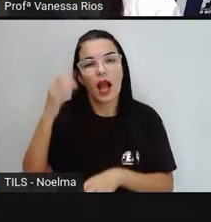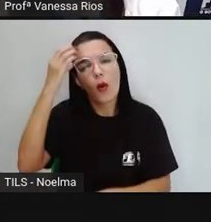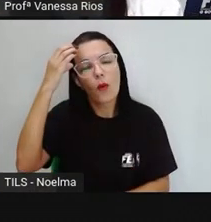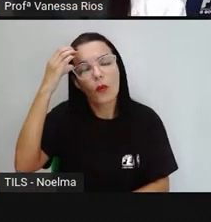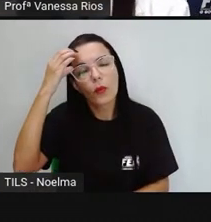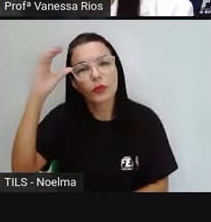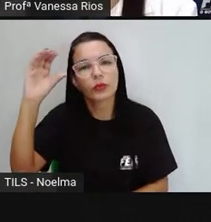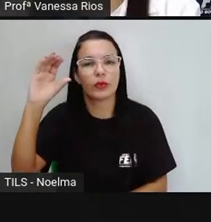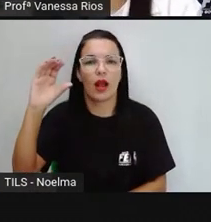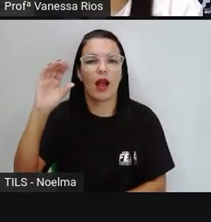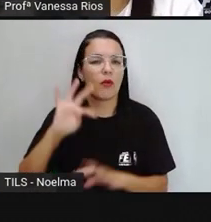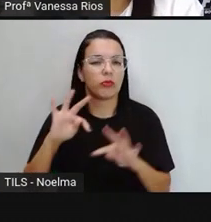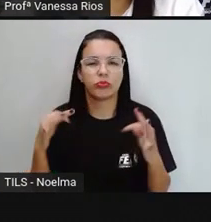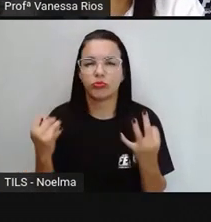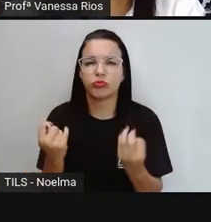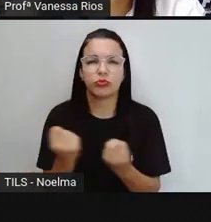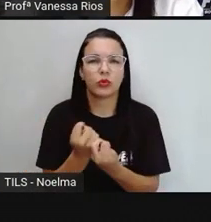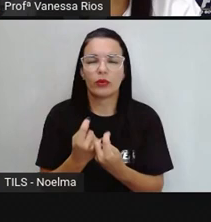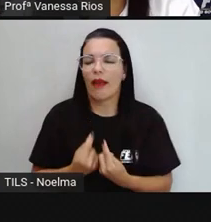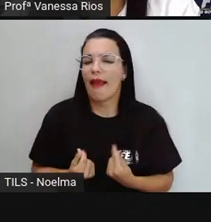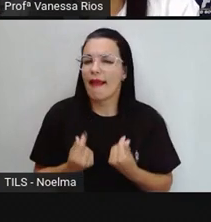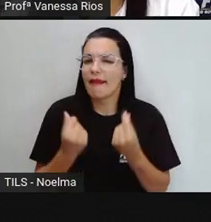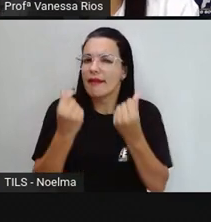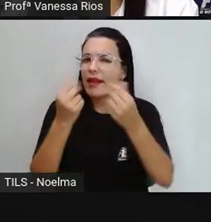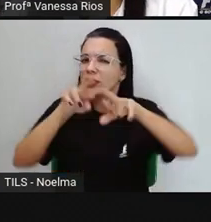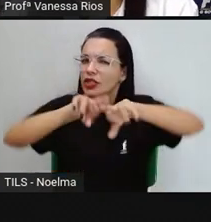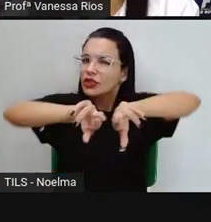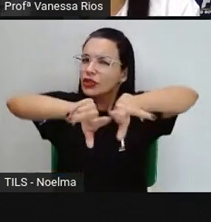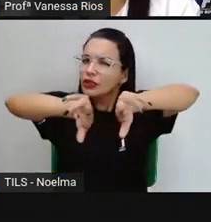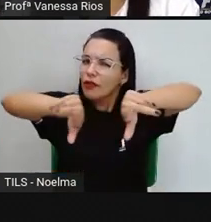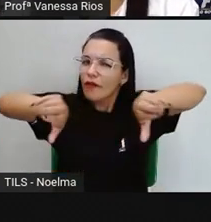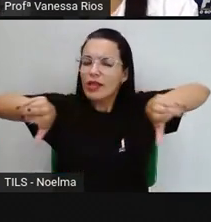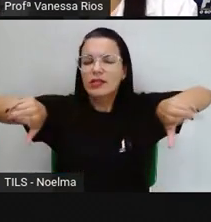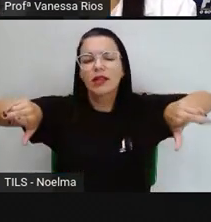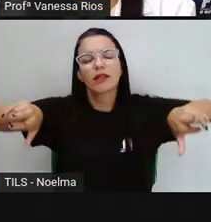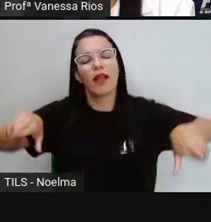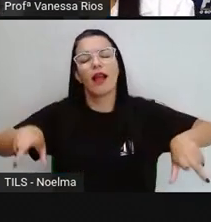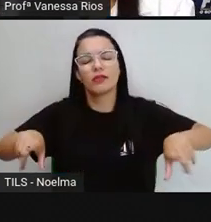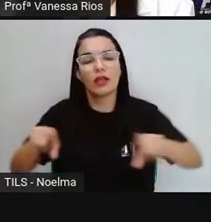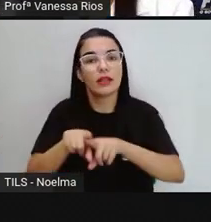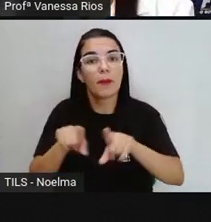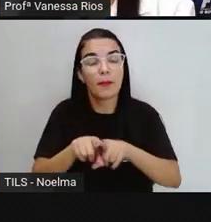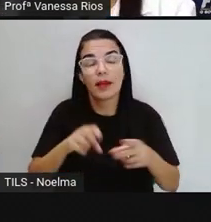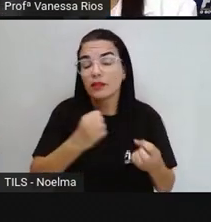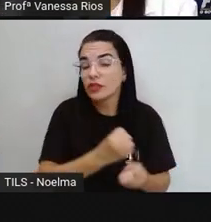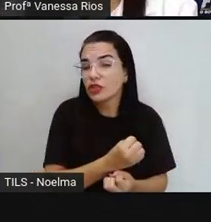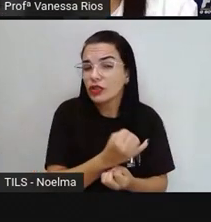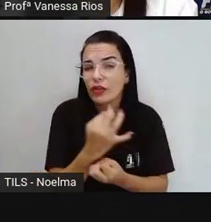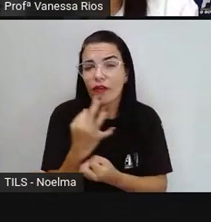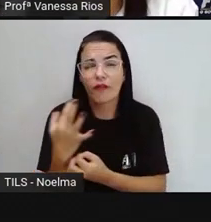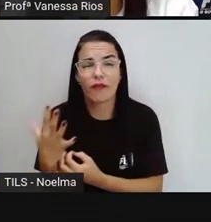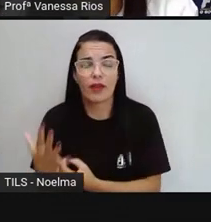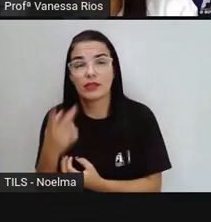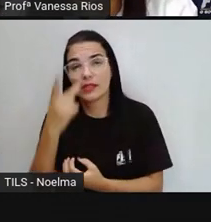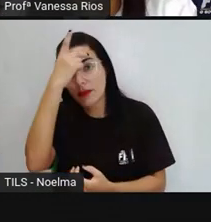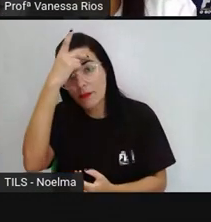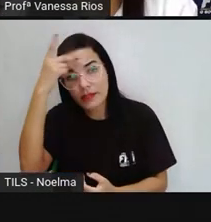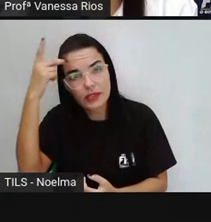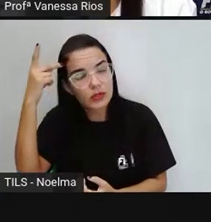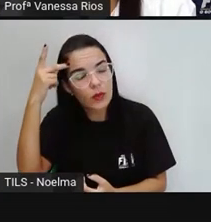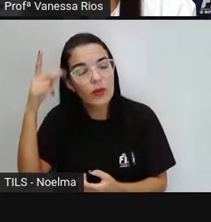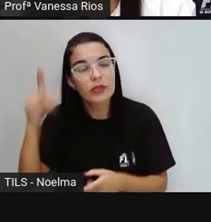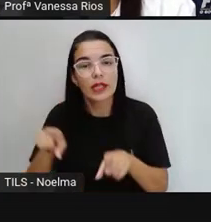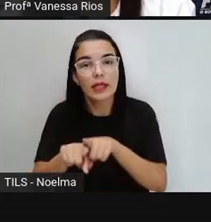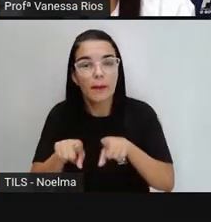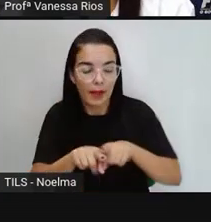riqueza, toda a sua diversidade, pensando aí na variedade de pessoas que contribuíram